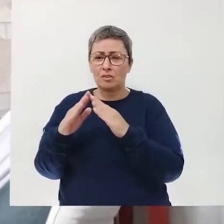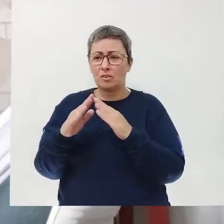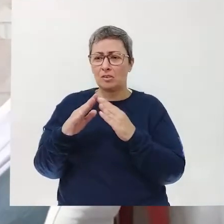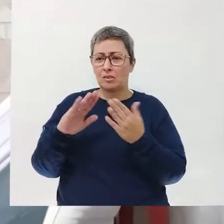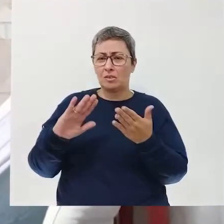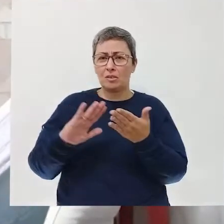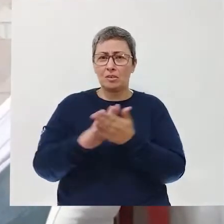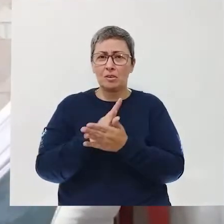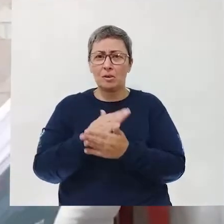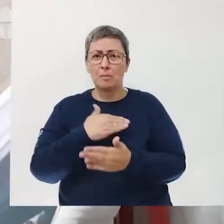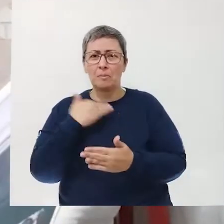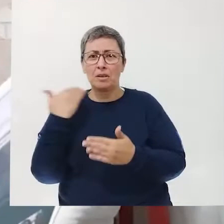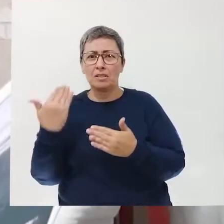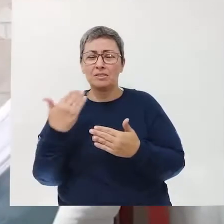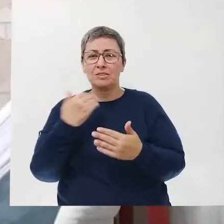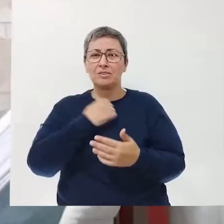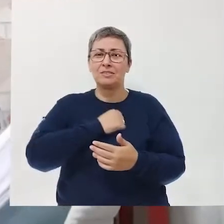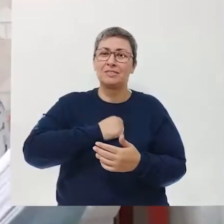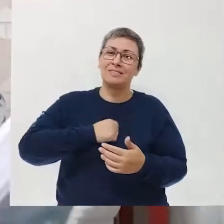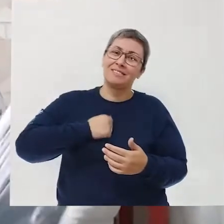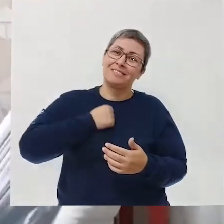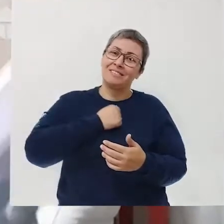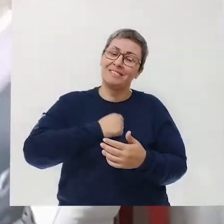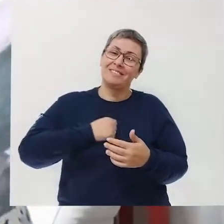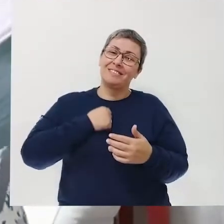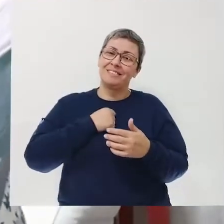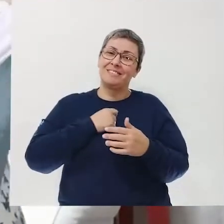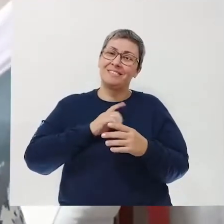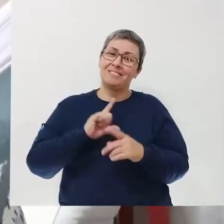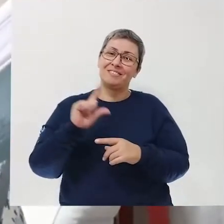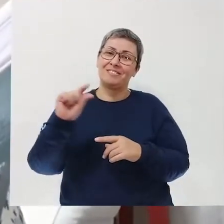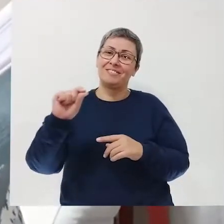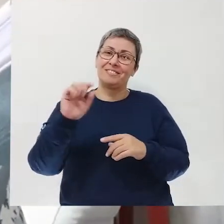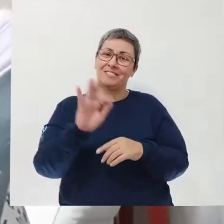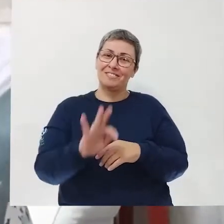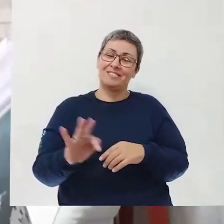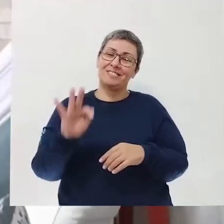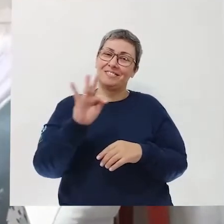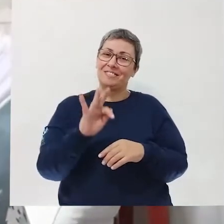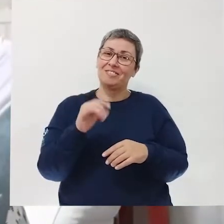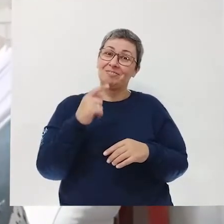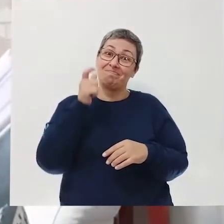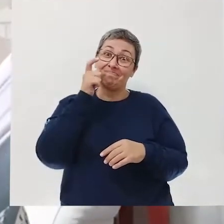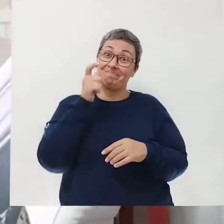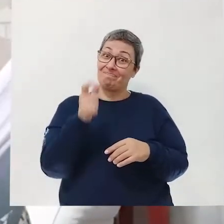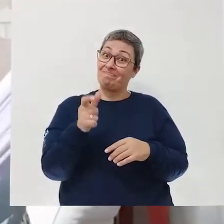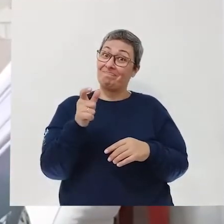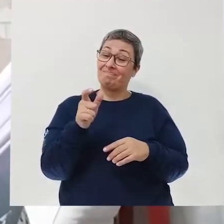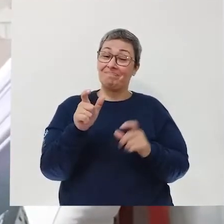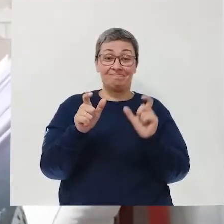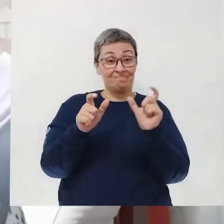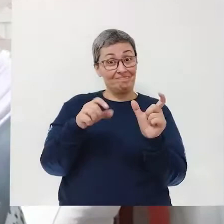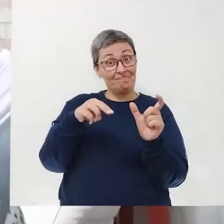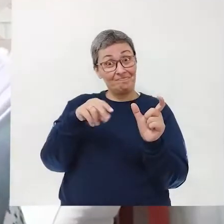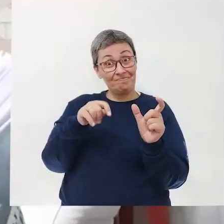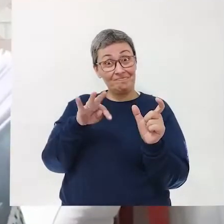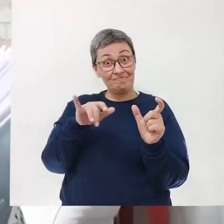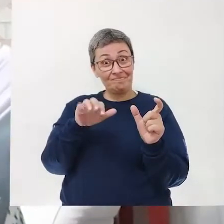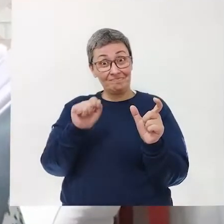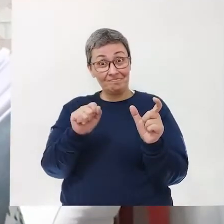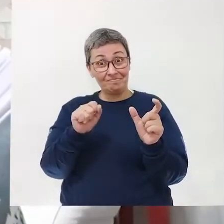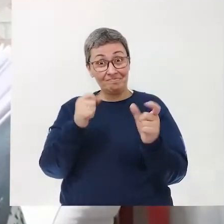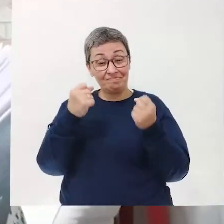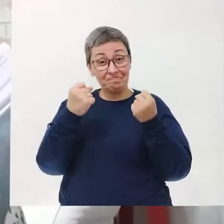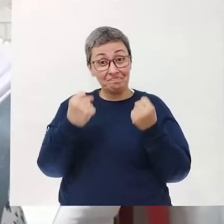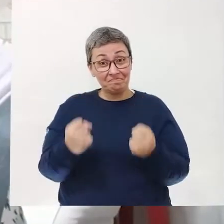Matou todo mundo de saudade, quando foi para a faculdade. Vejam que interessante, a palavra matar, uma palavra